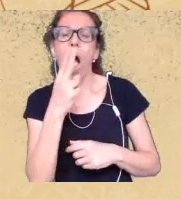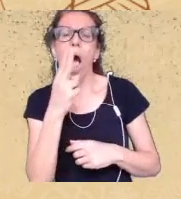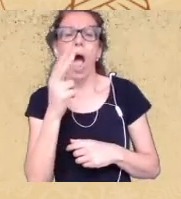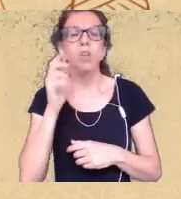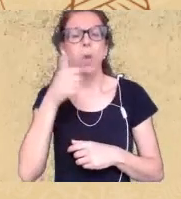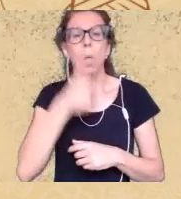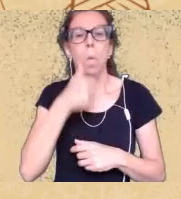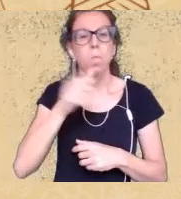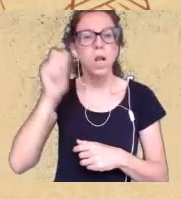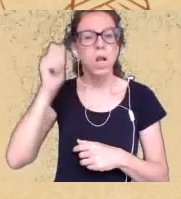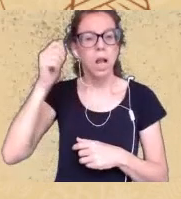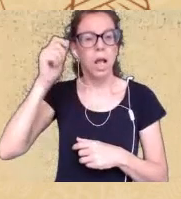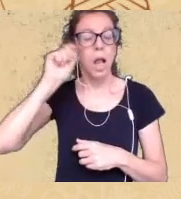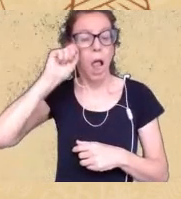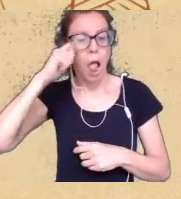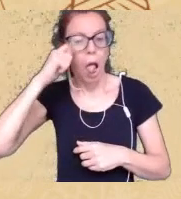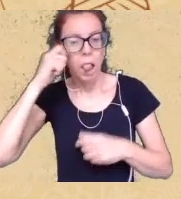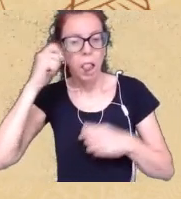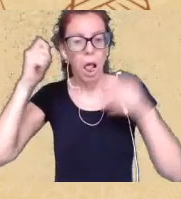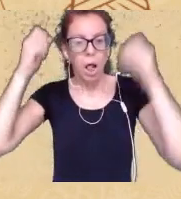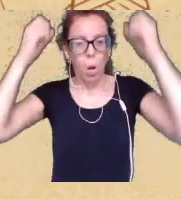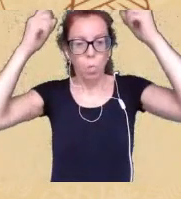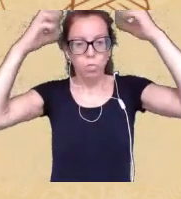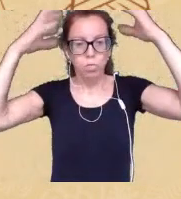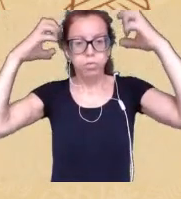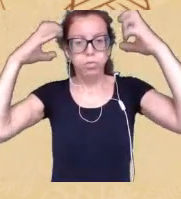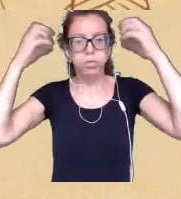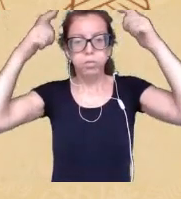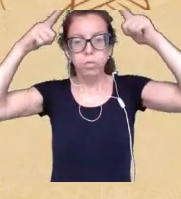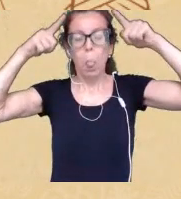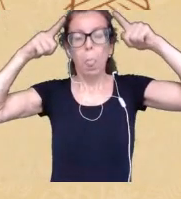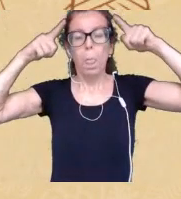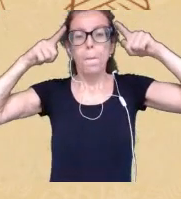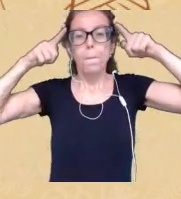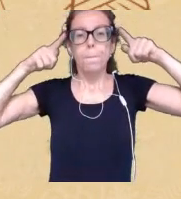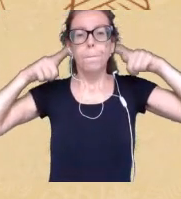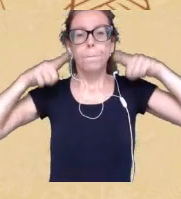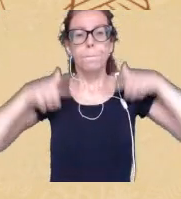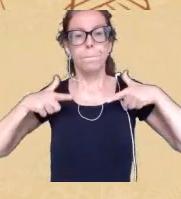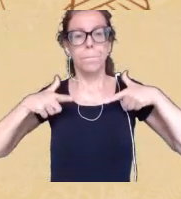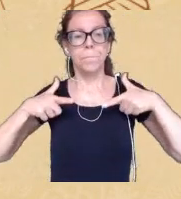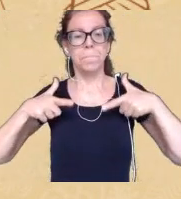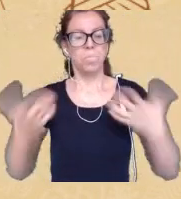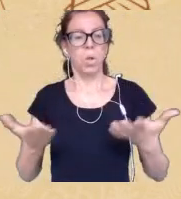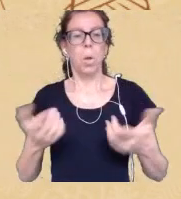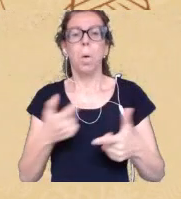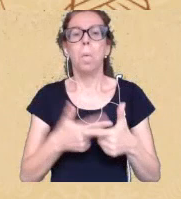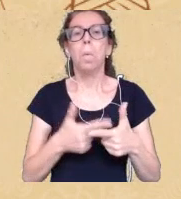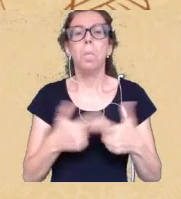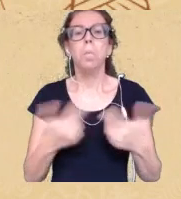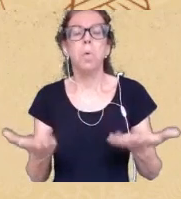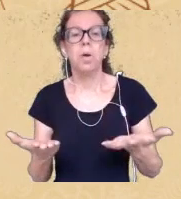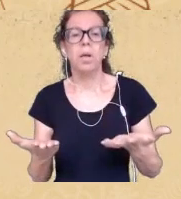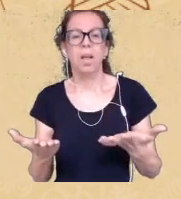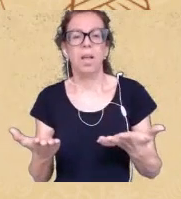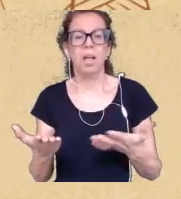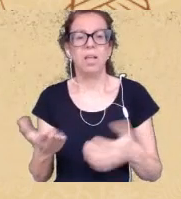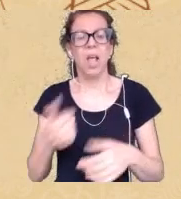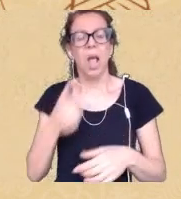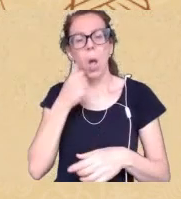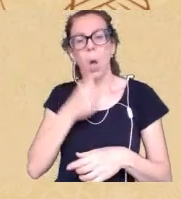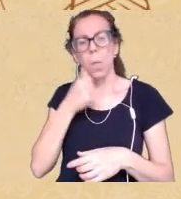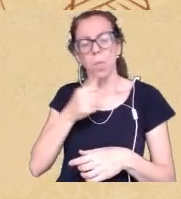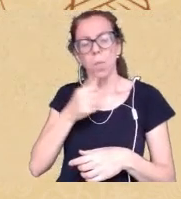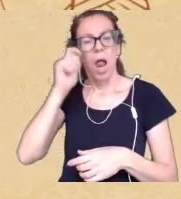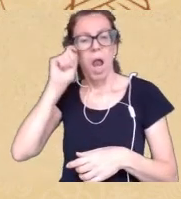cabelo delas porque se as mulheres brancas podem fazer permanente por que as mulheres negras não podem alisar eu não aliso o meu porque eu não